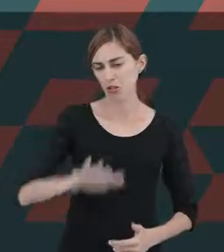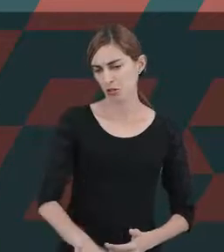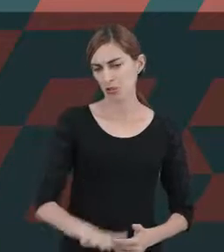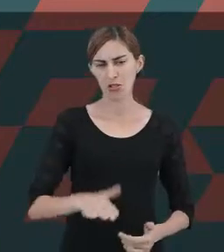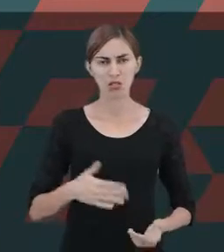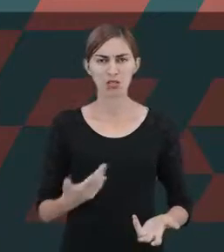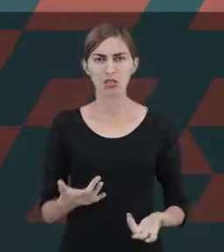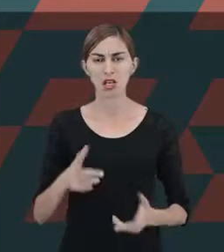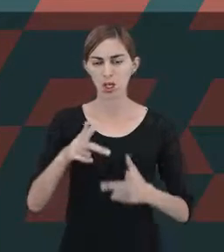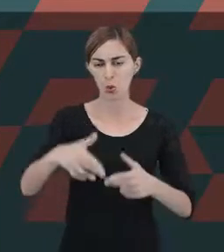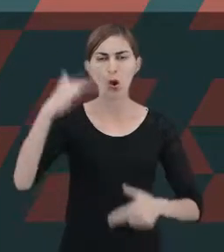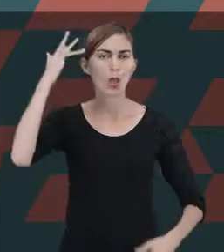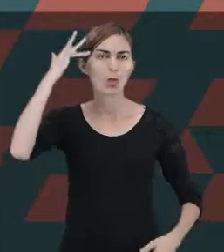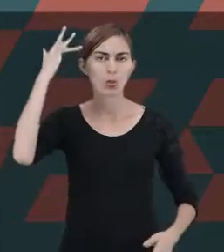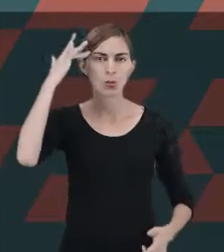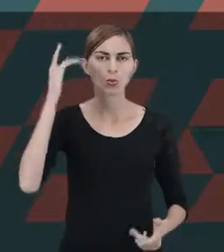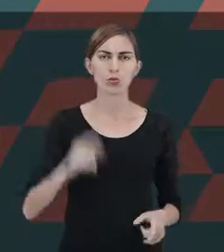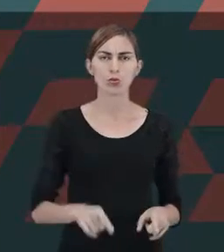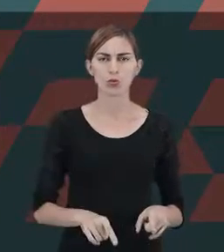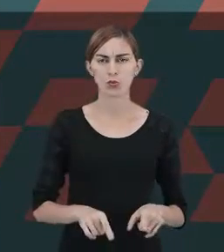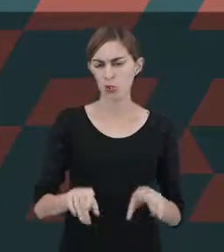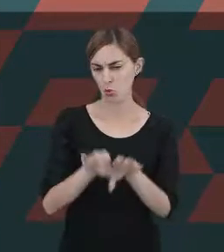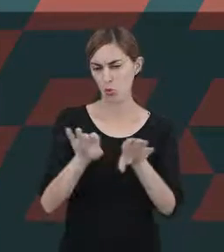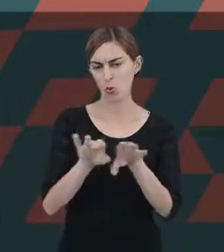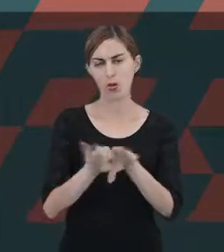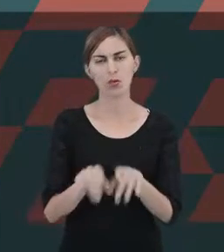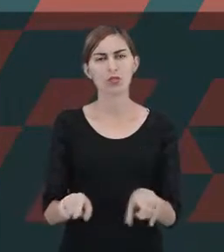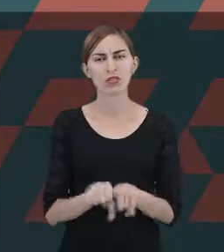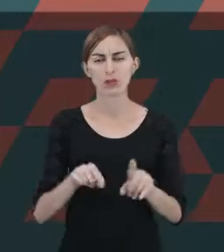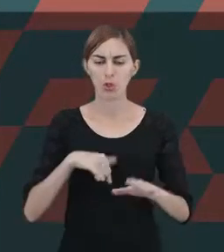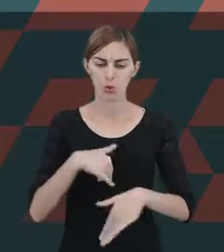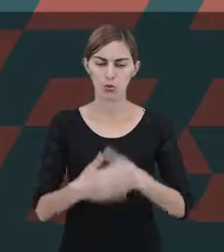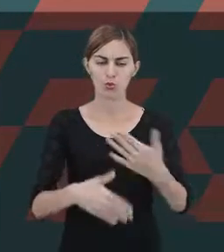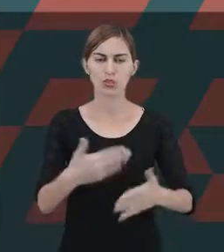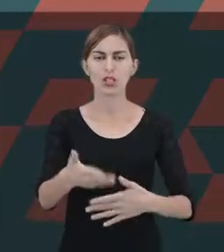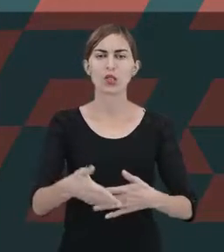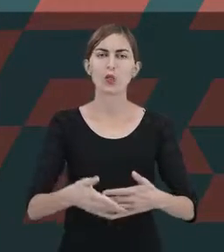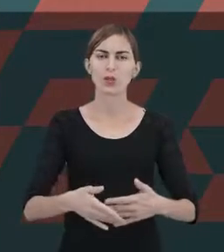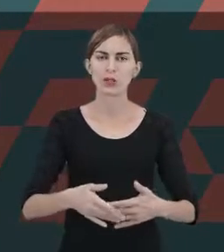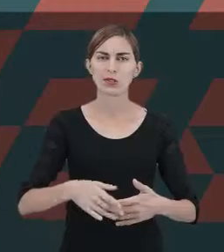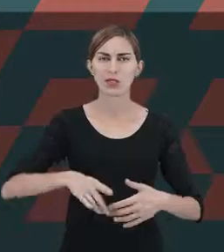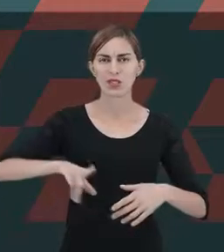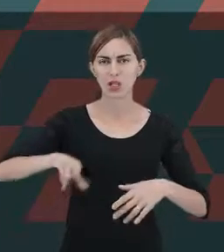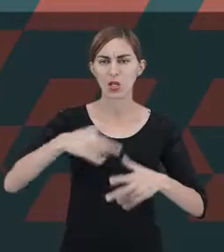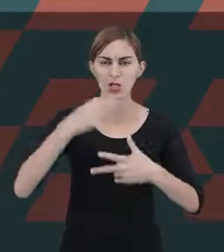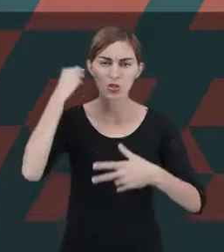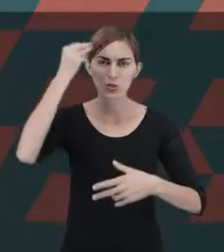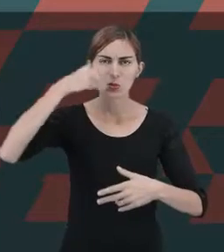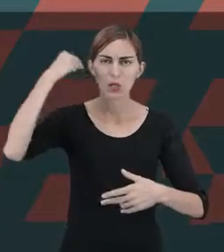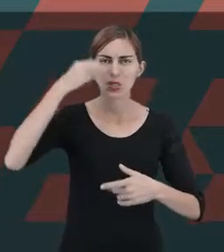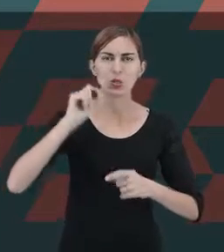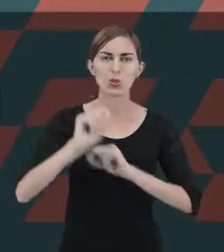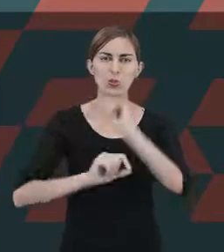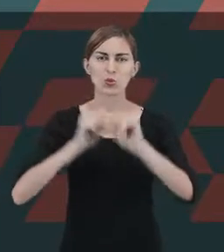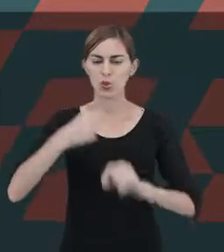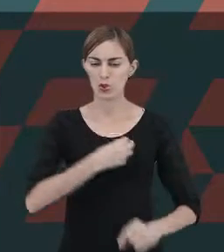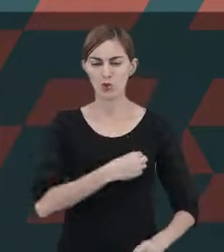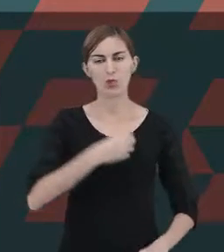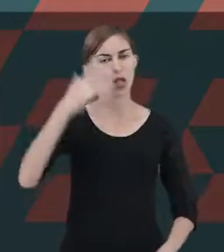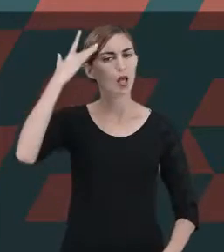-adulto e, em consequência disso, acabava vivenciando todas as experiências da vida adulta.